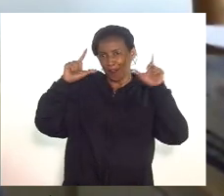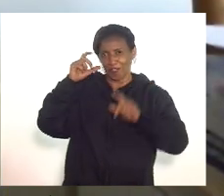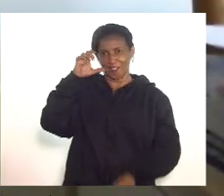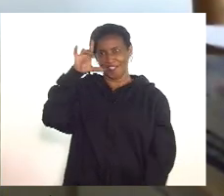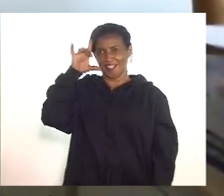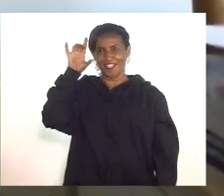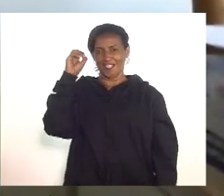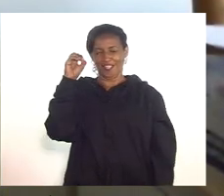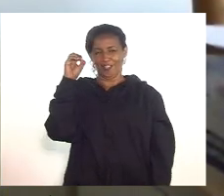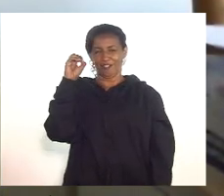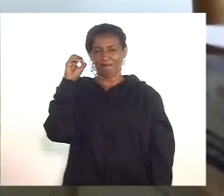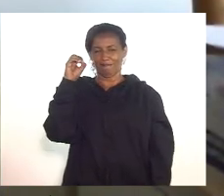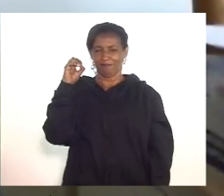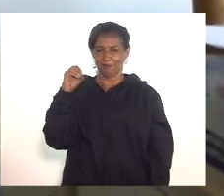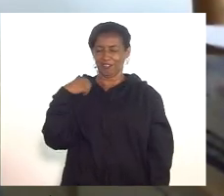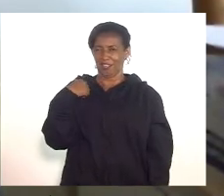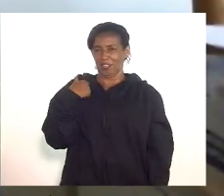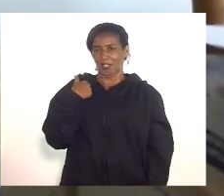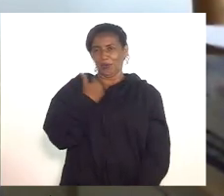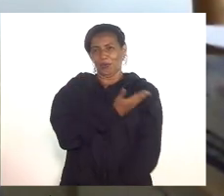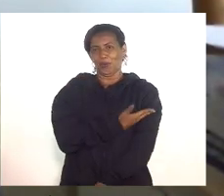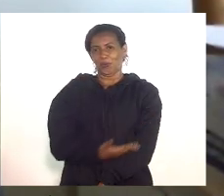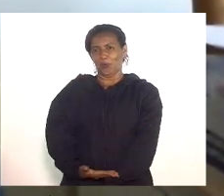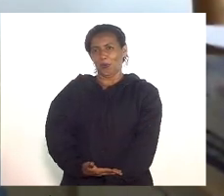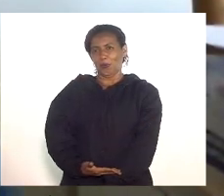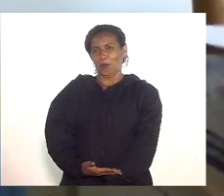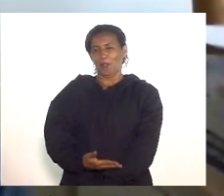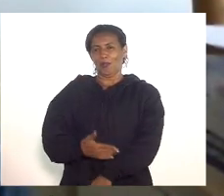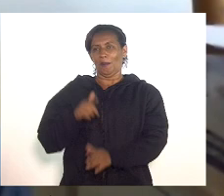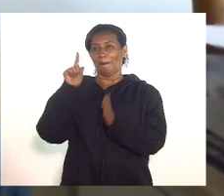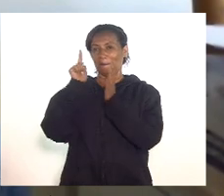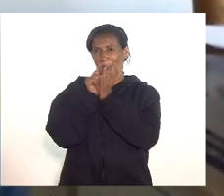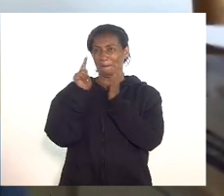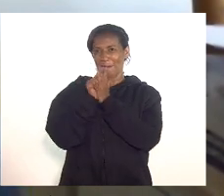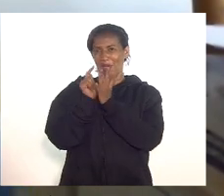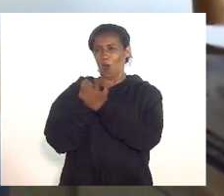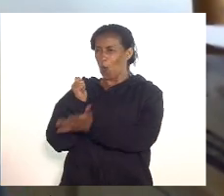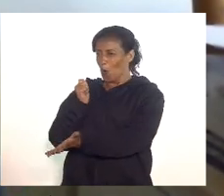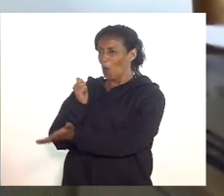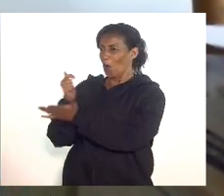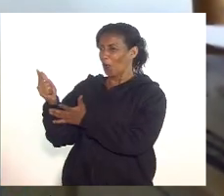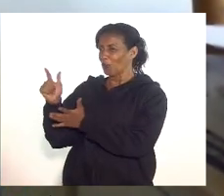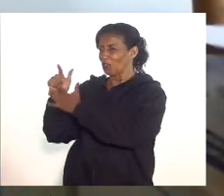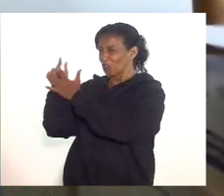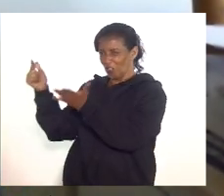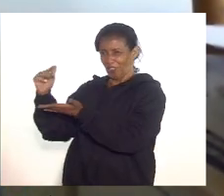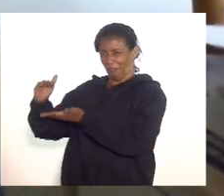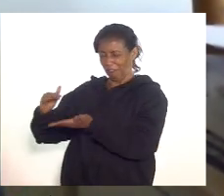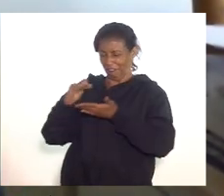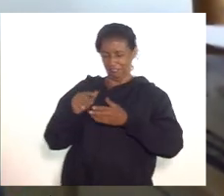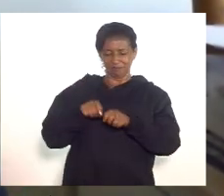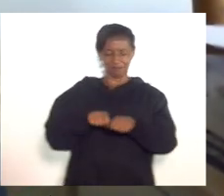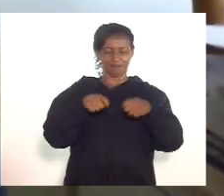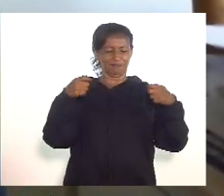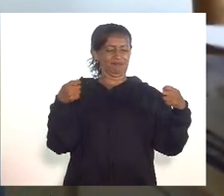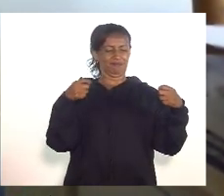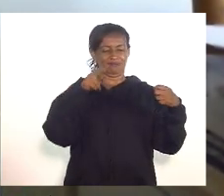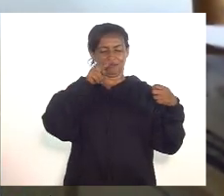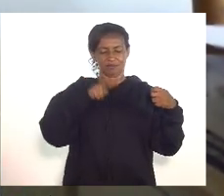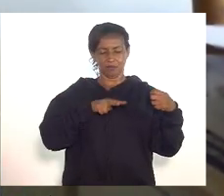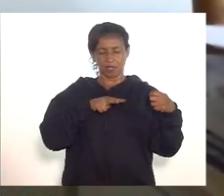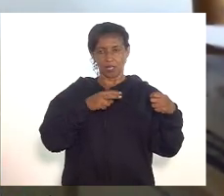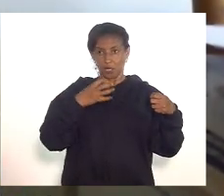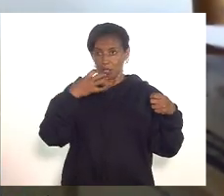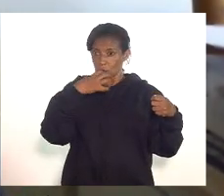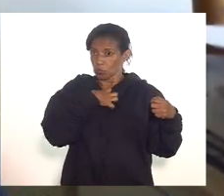eu e terem essa prática de ler jornal em papel eu senti neste